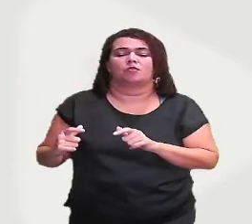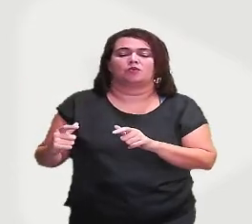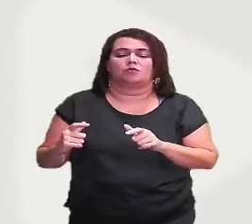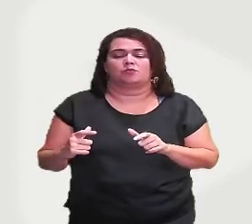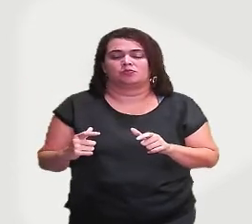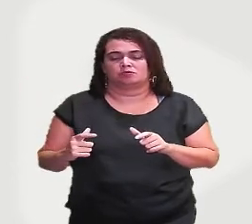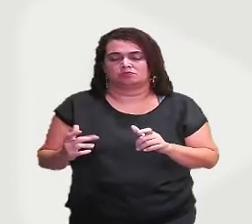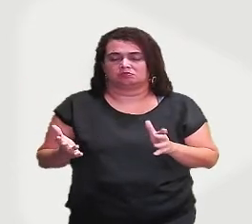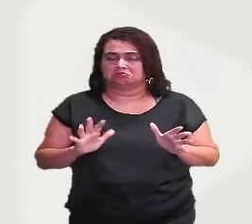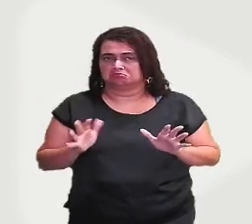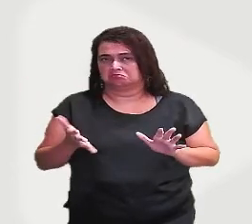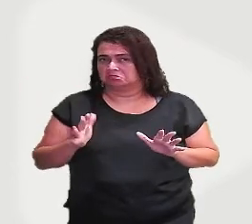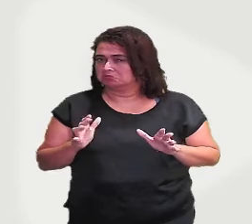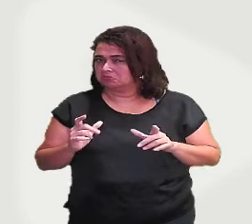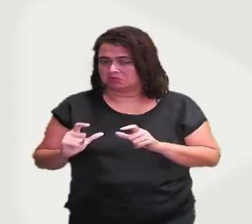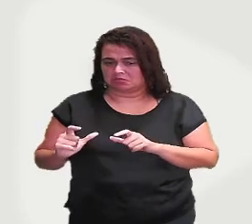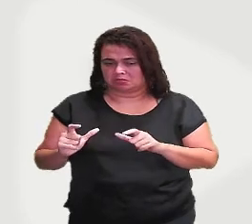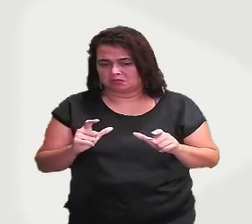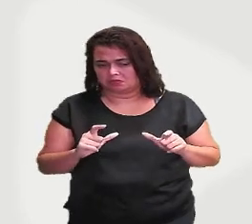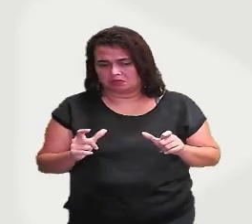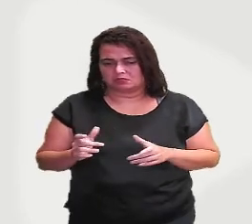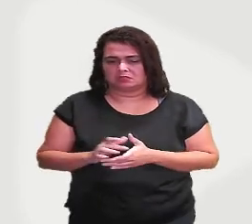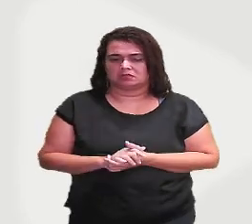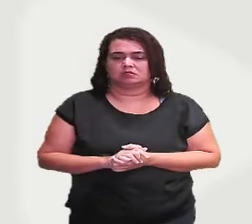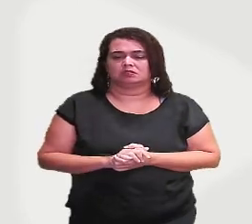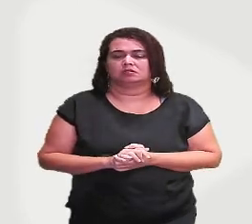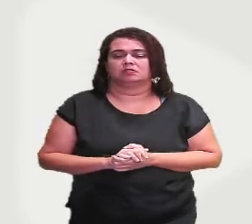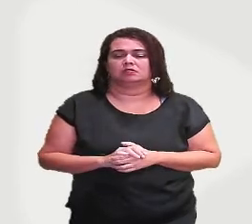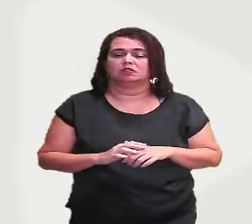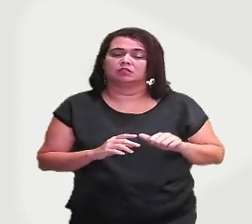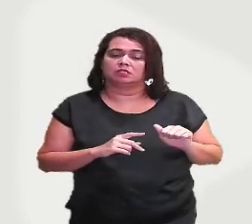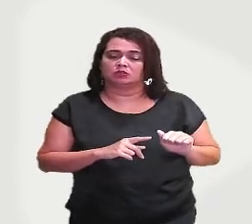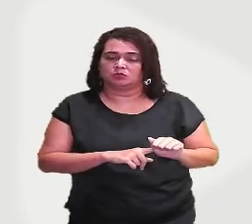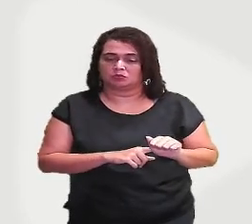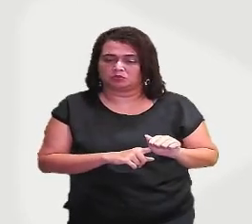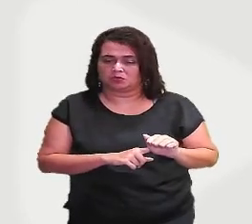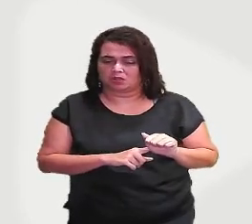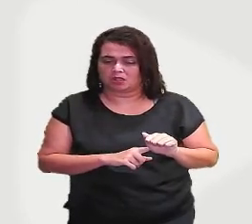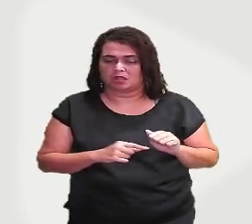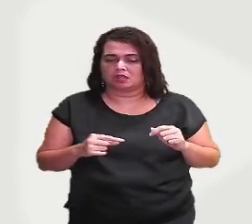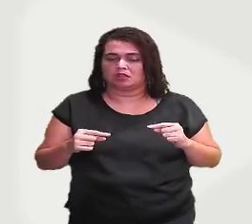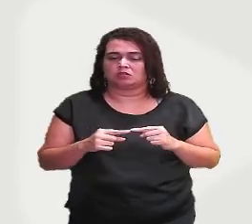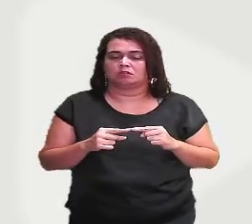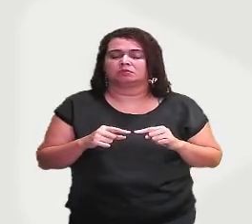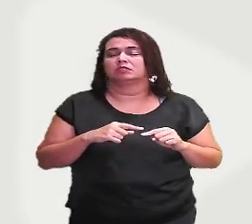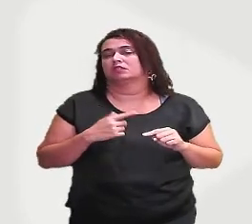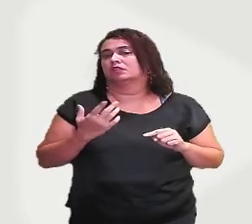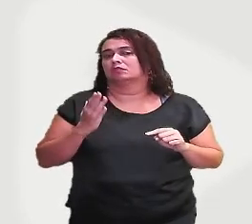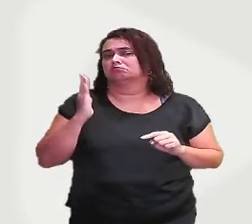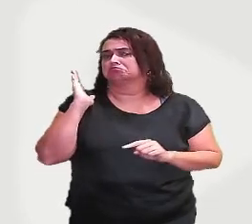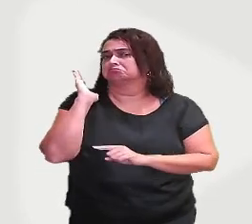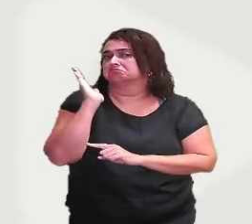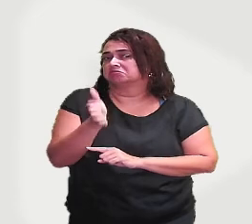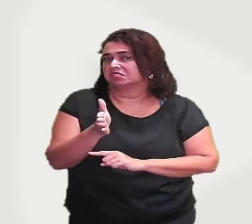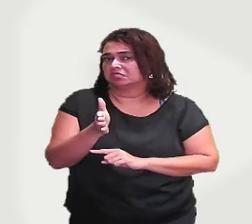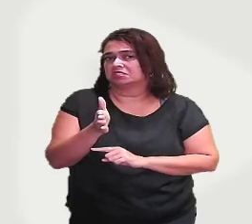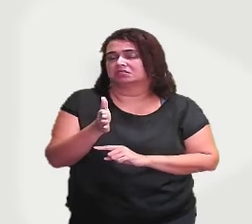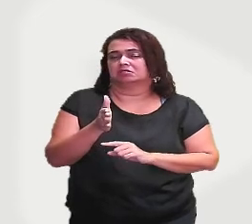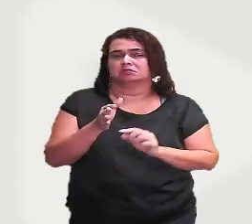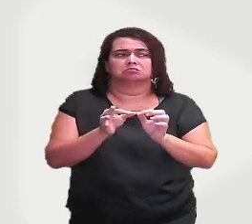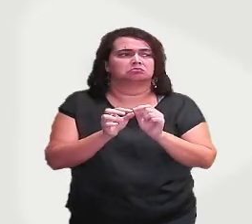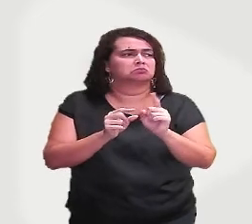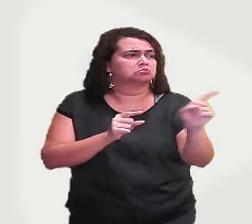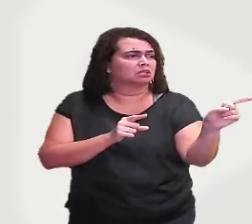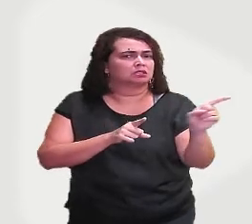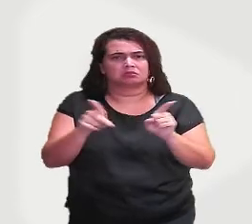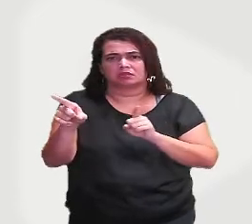diversos, cheia de impressões. E a letrinha A, ali, indicando um movimento, uma direção, conseguir